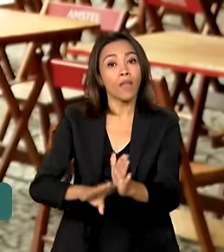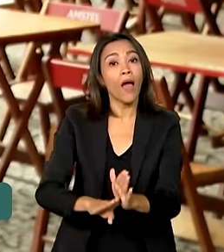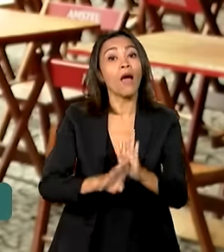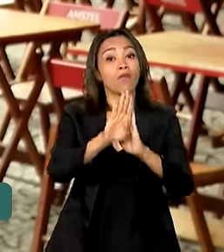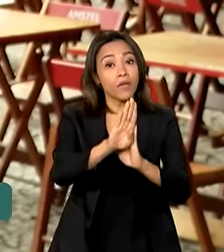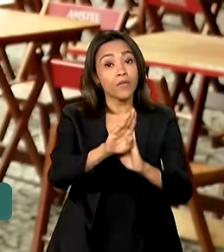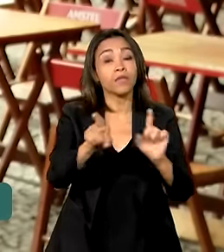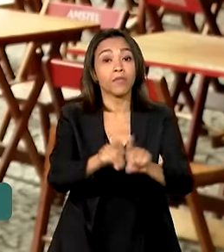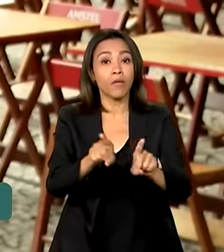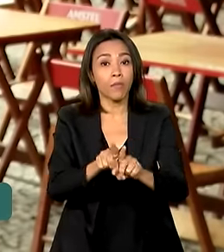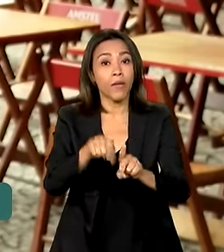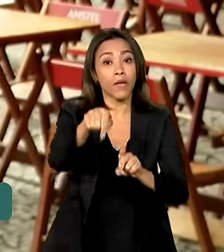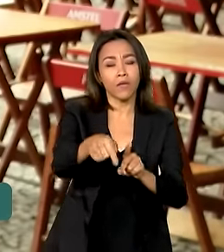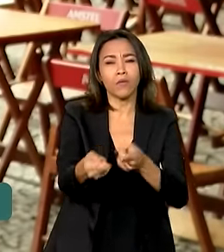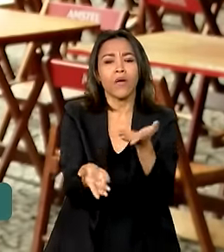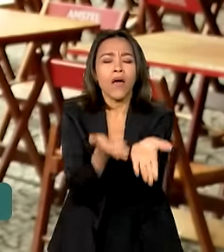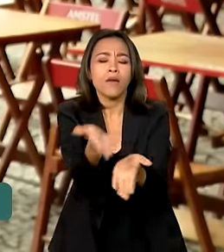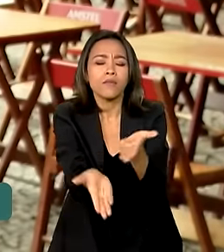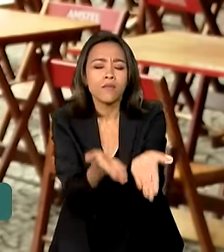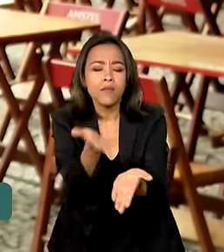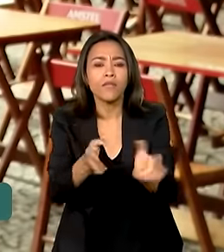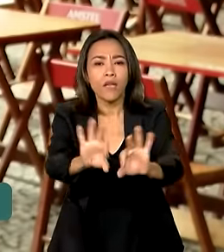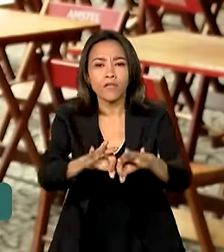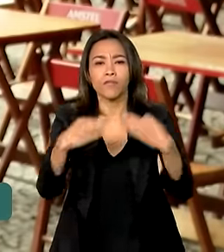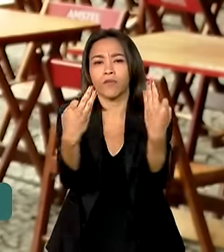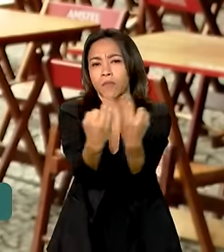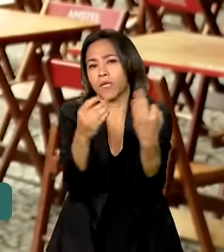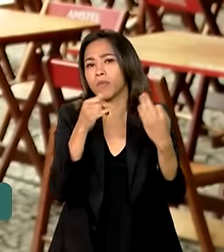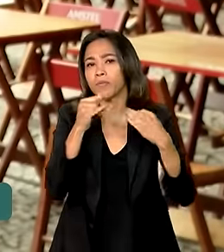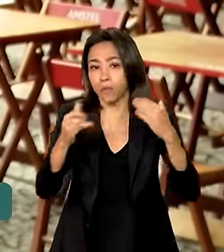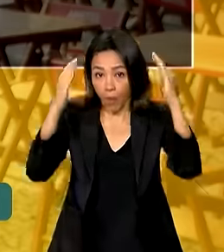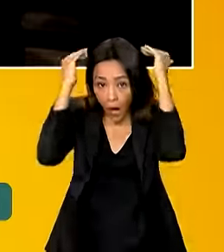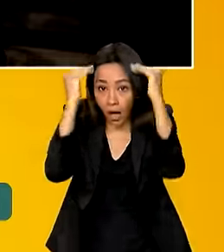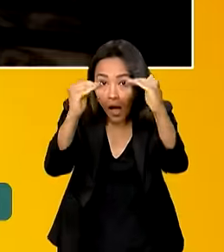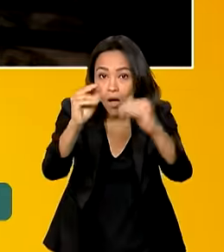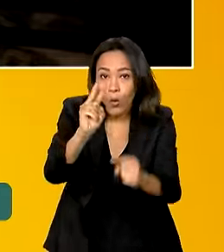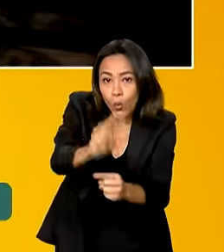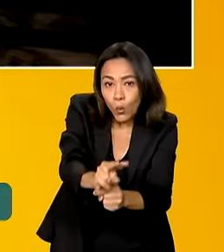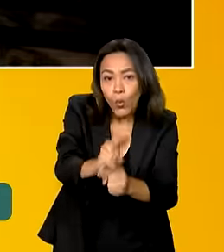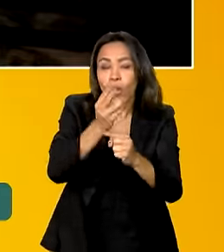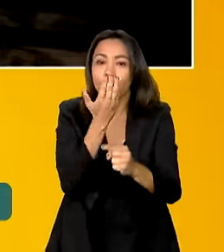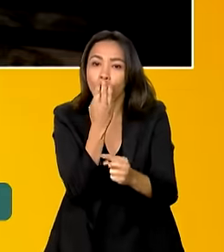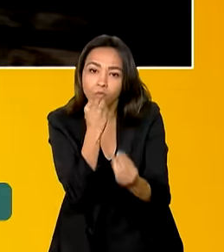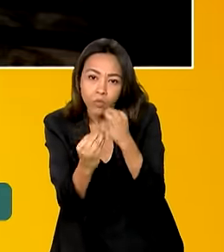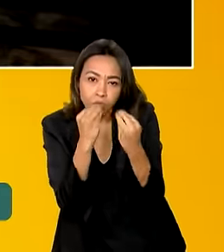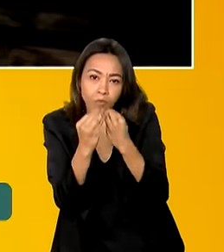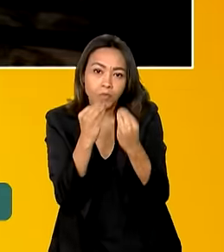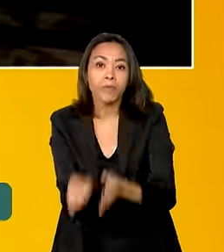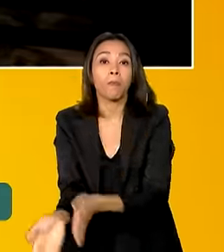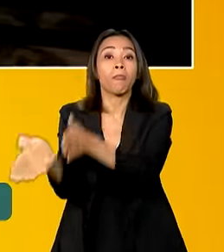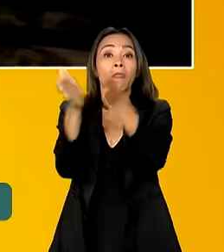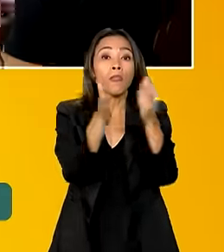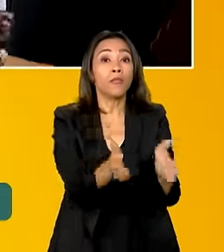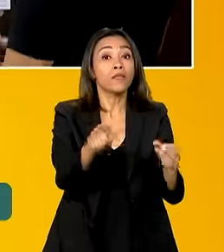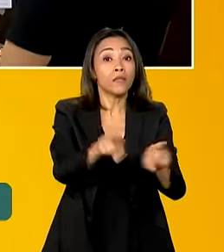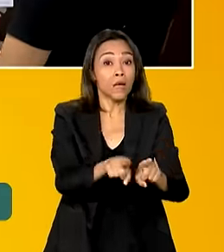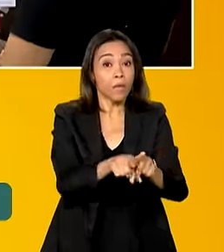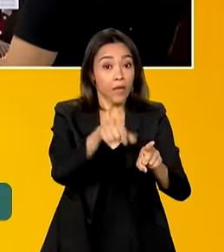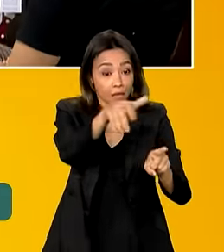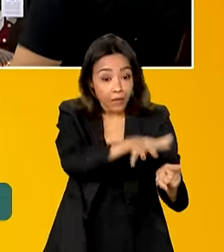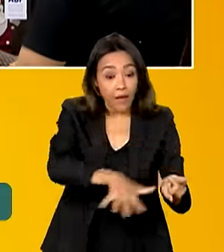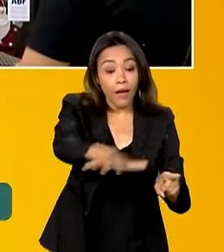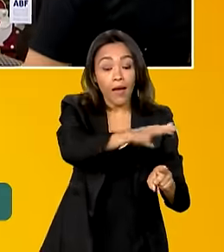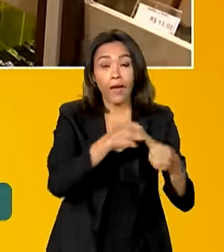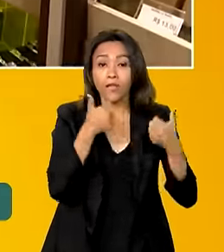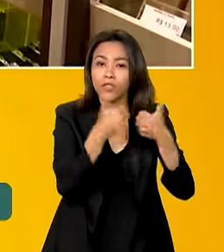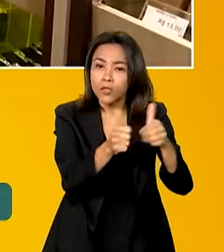serviços prestados às famílias, como alojamento e alimentação. Na outra ponta, o setor de